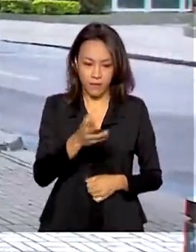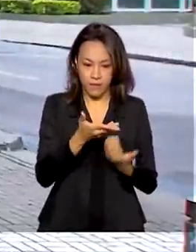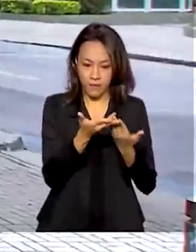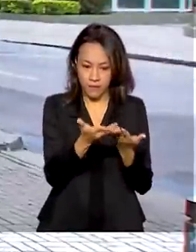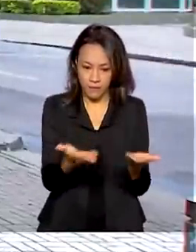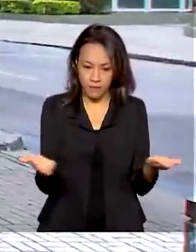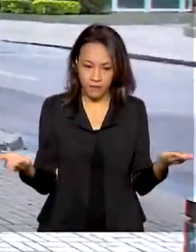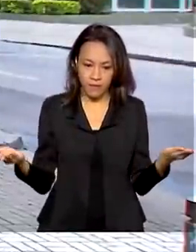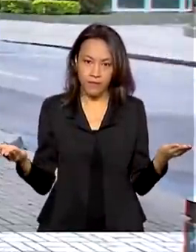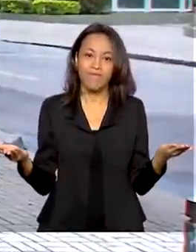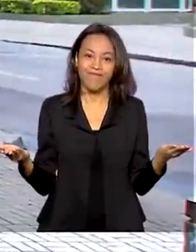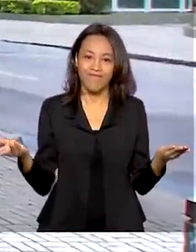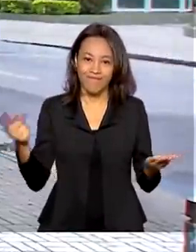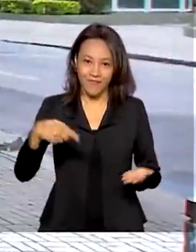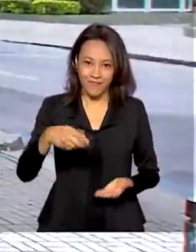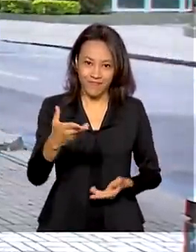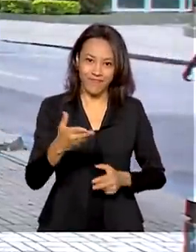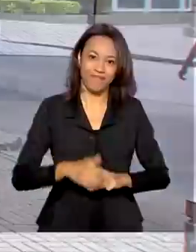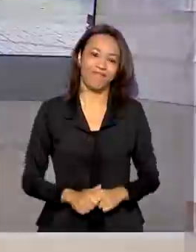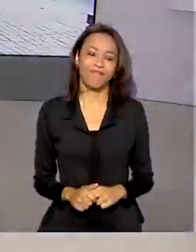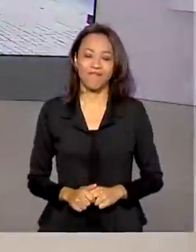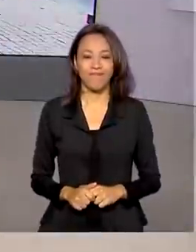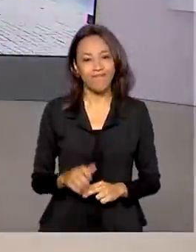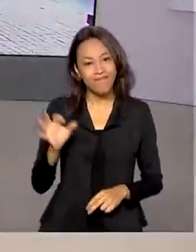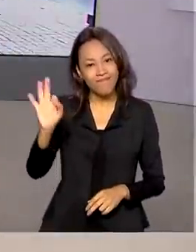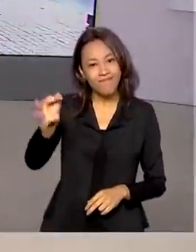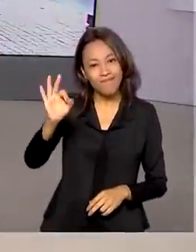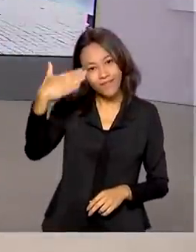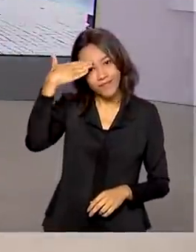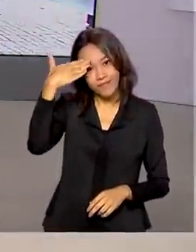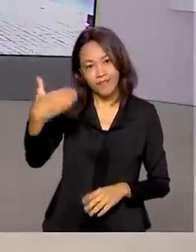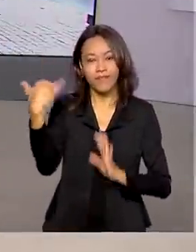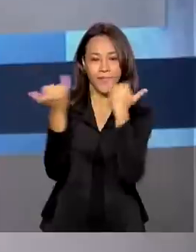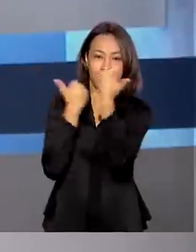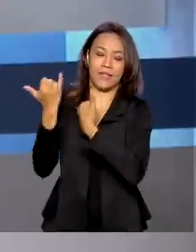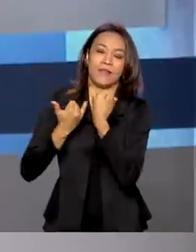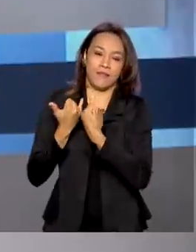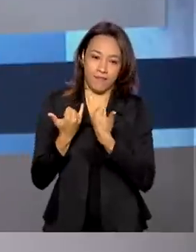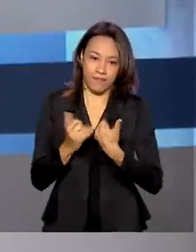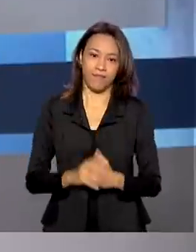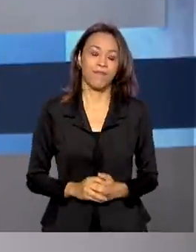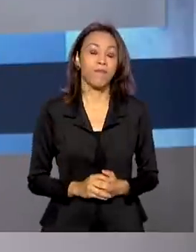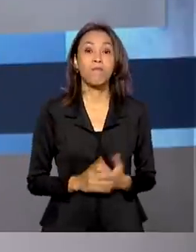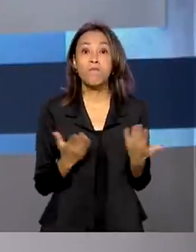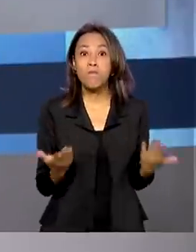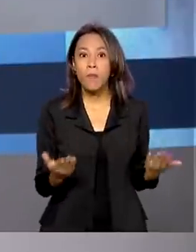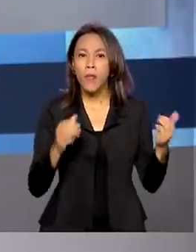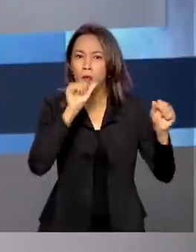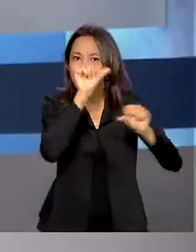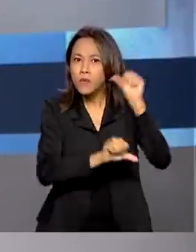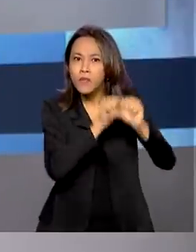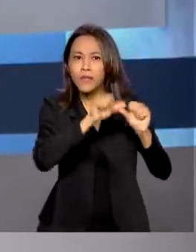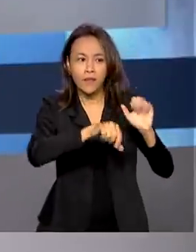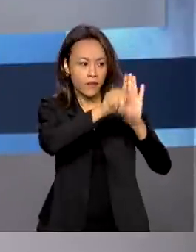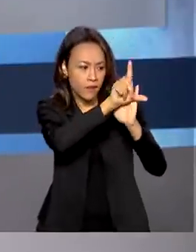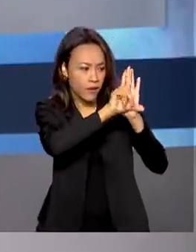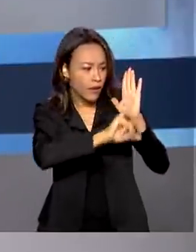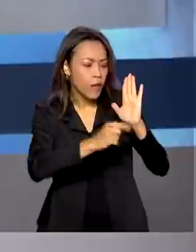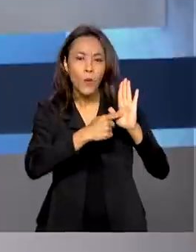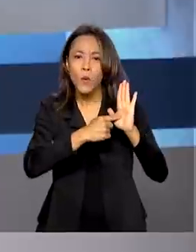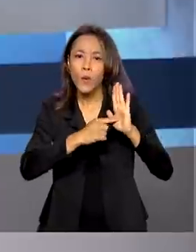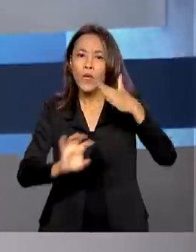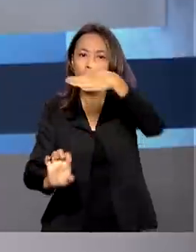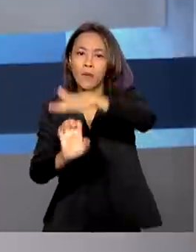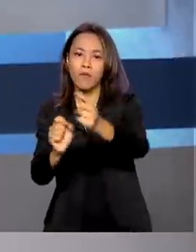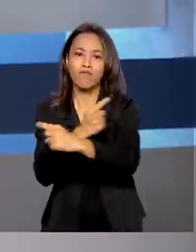.br. Volto com você, Renata. Tá certo, Tiago. Obrigada pelas suas informações. Mudanças na lei de falências vão trazer